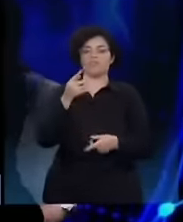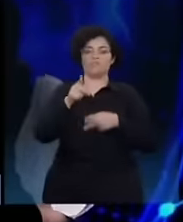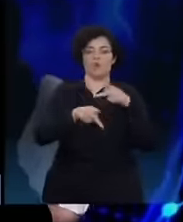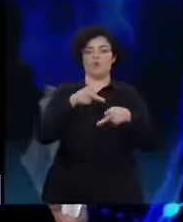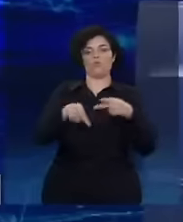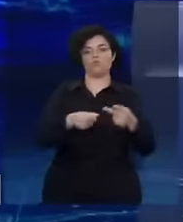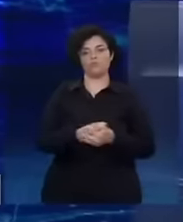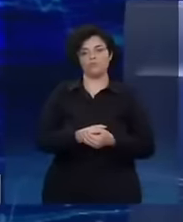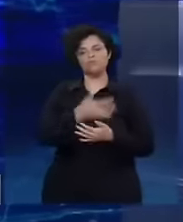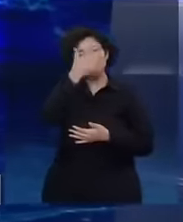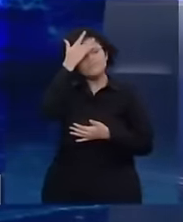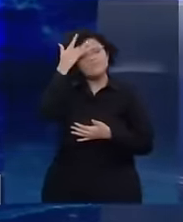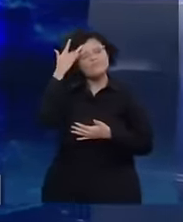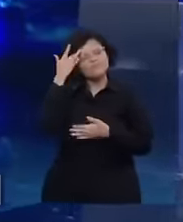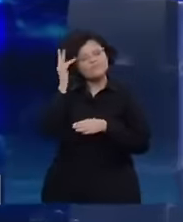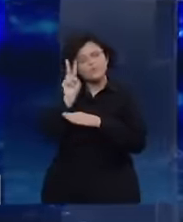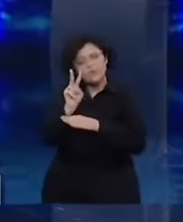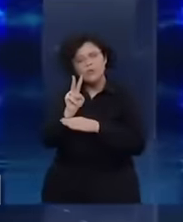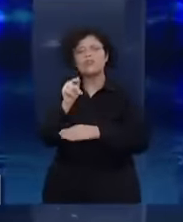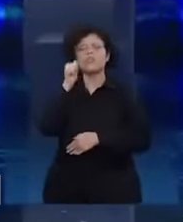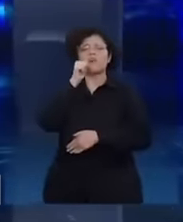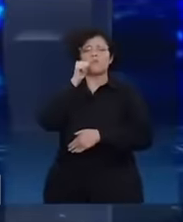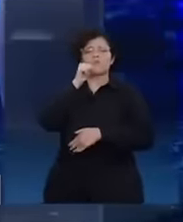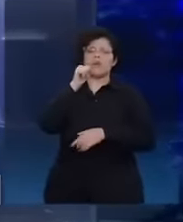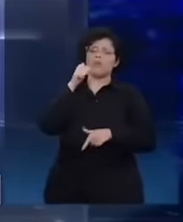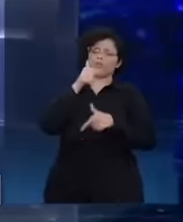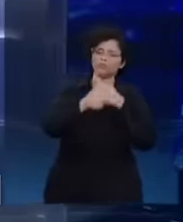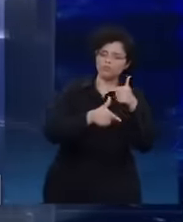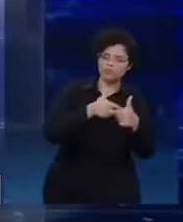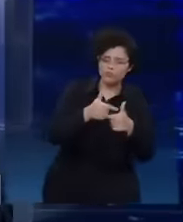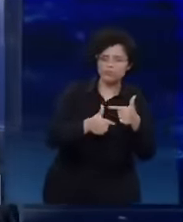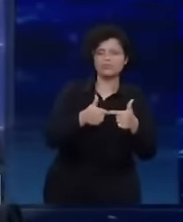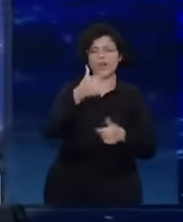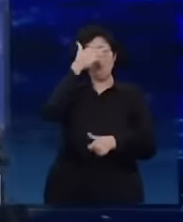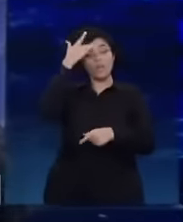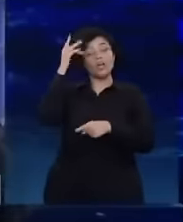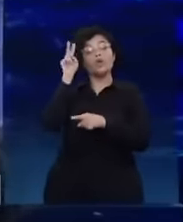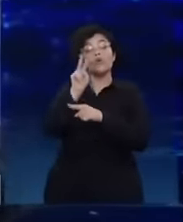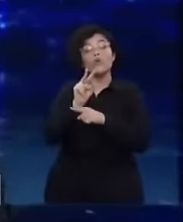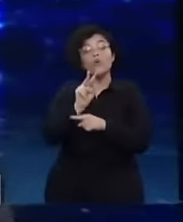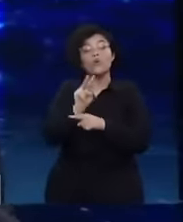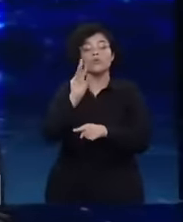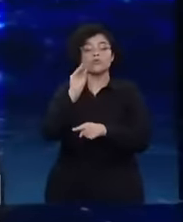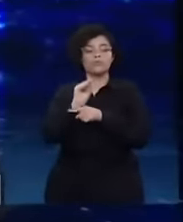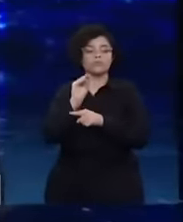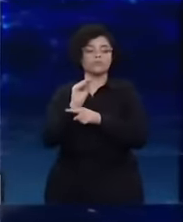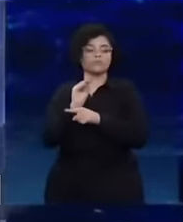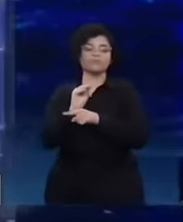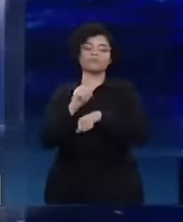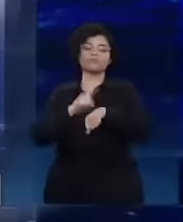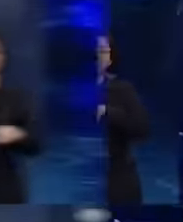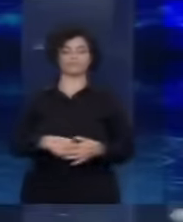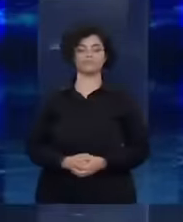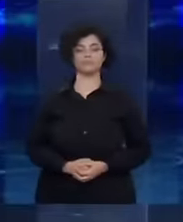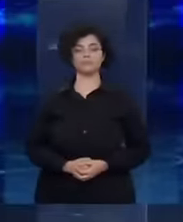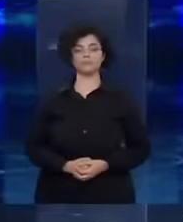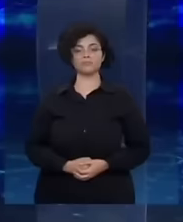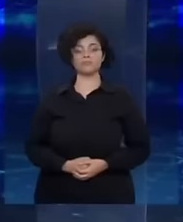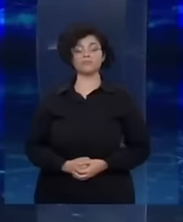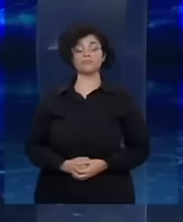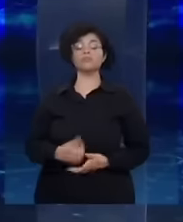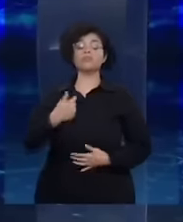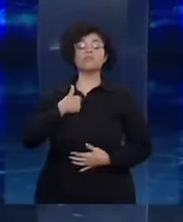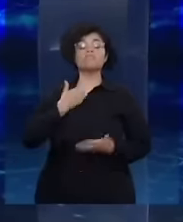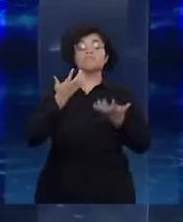alguém que cuide do povo, alguém que cuide da mulher, do trabalhador, alguém que cuide, tenha... o que eu quero para o meu